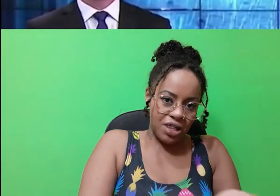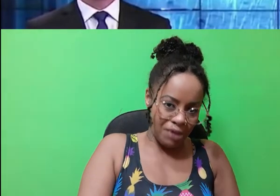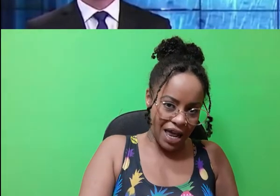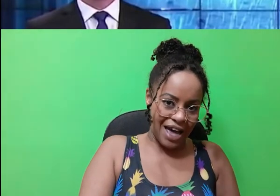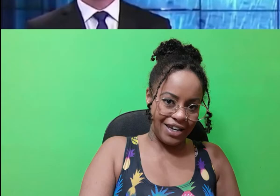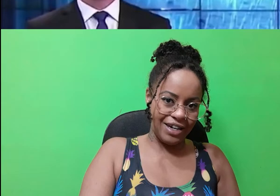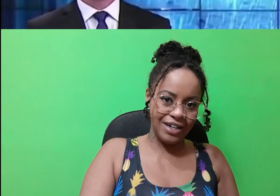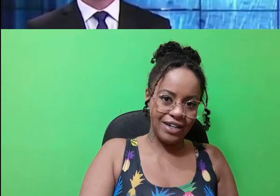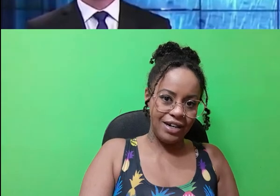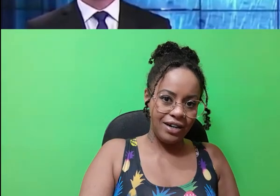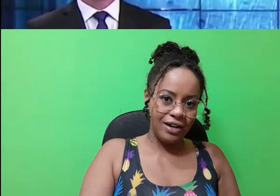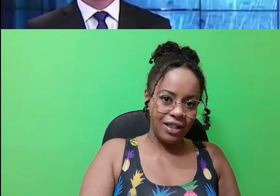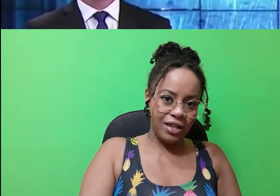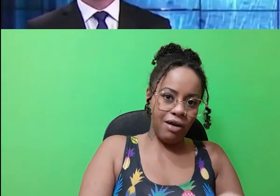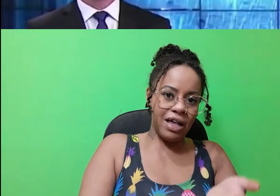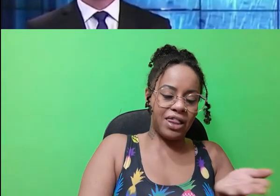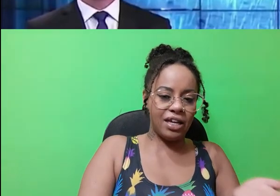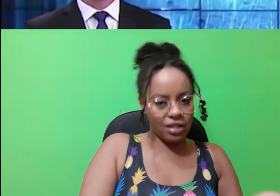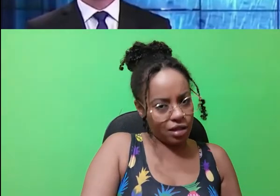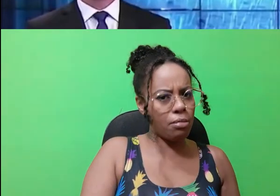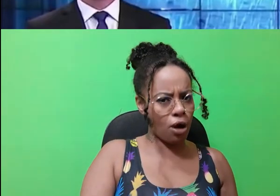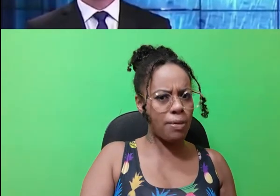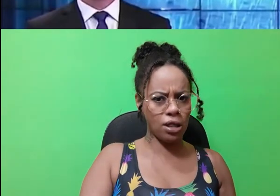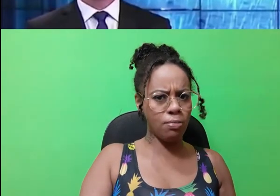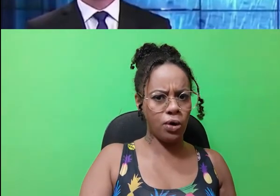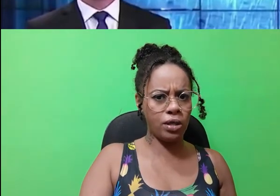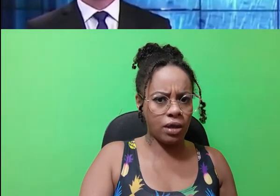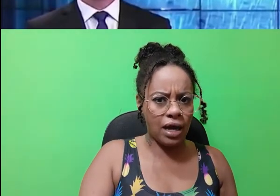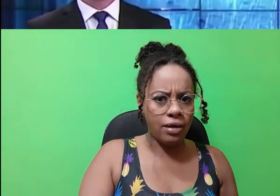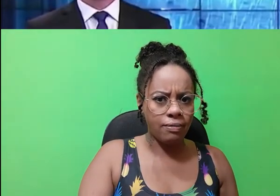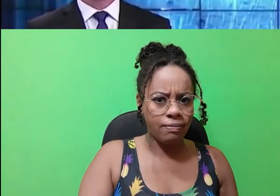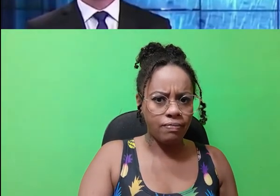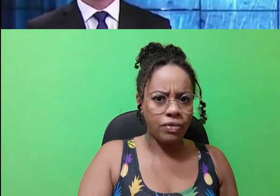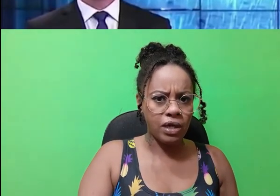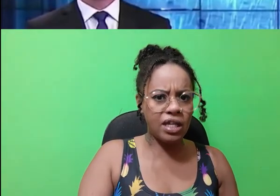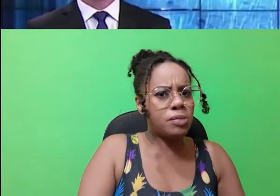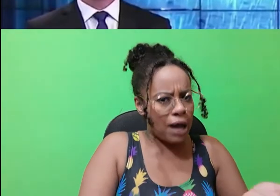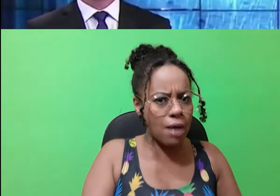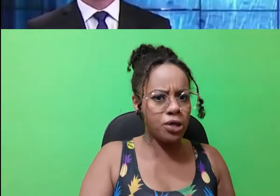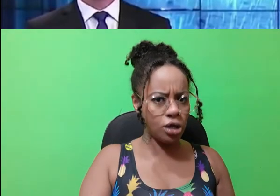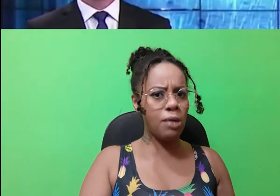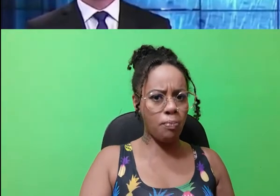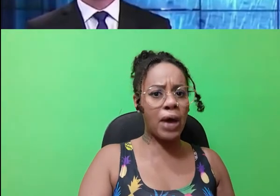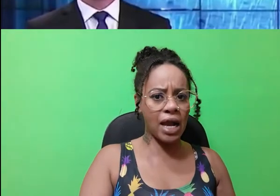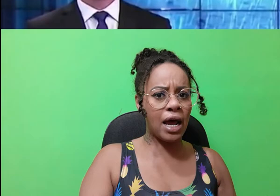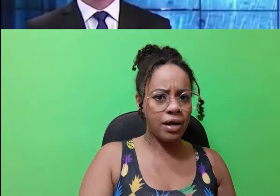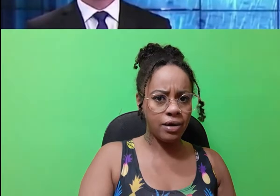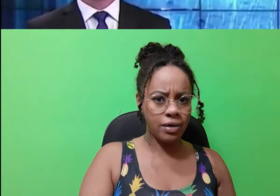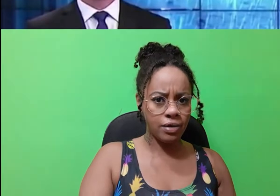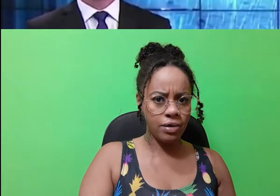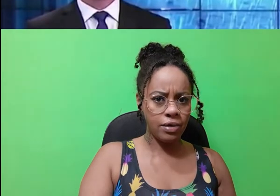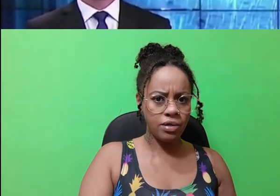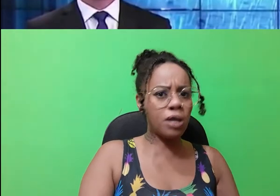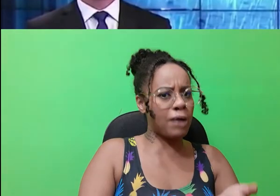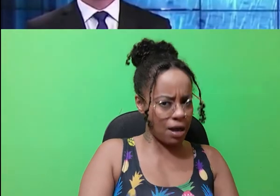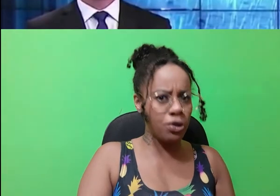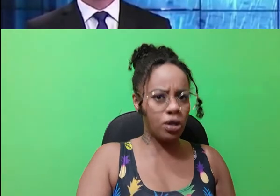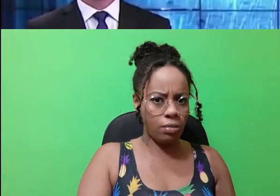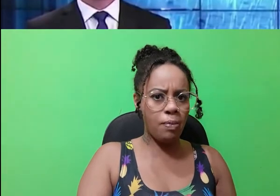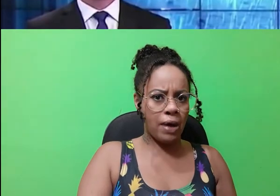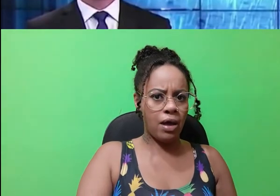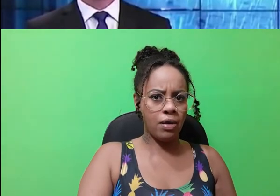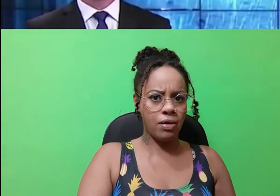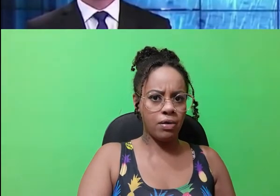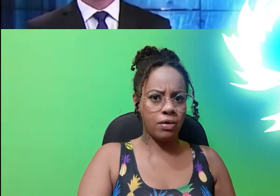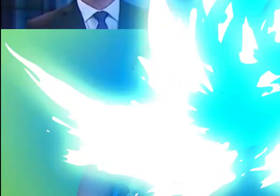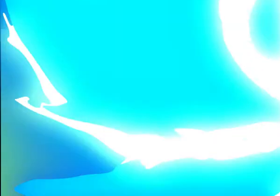Eu não faço milagre. Então, assim, vocês são me cobrando muito, né? Vocês pegam muito no meu pé, né? Vocês pegam